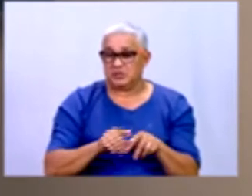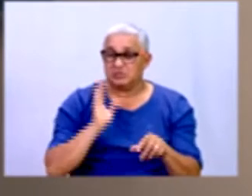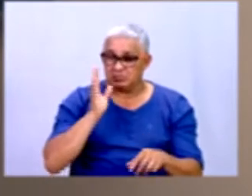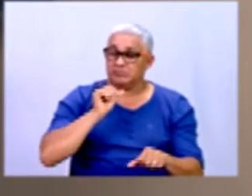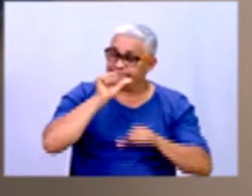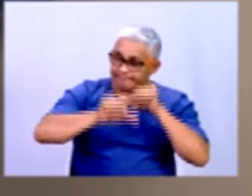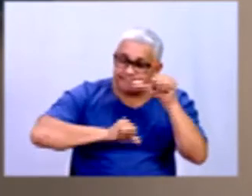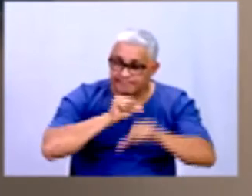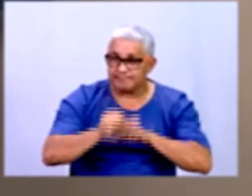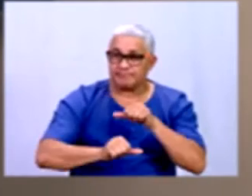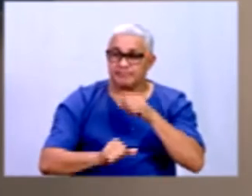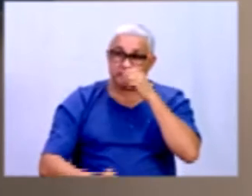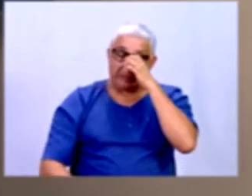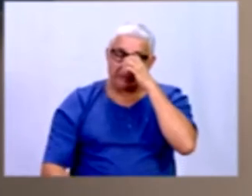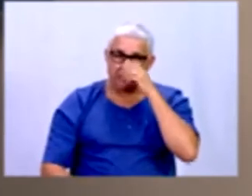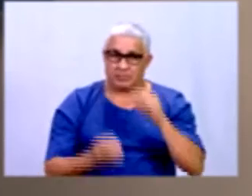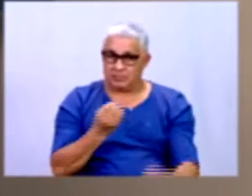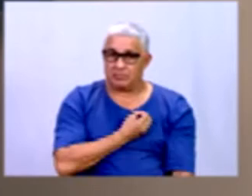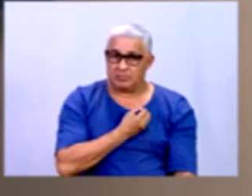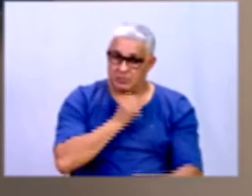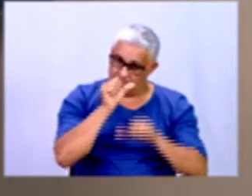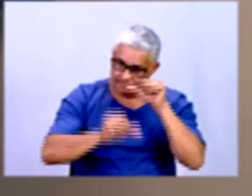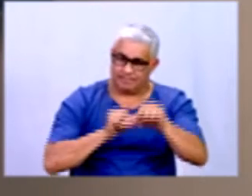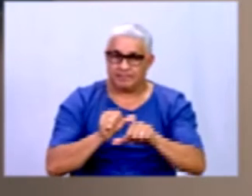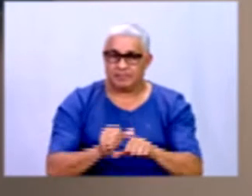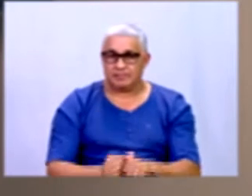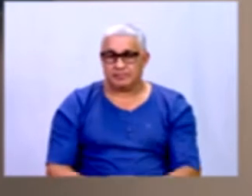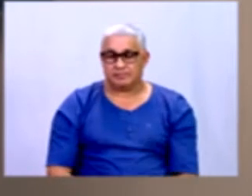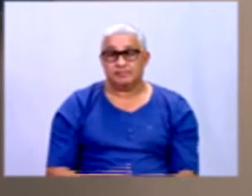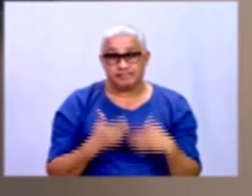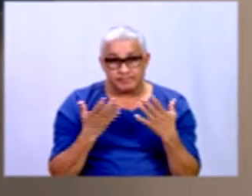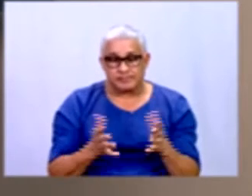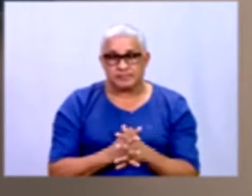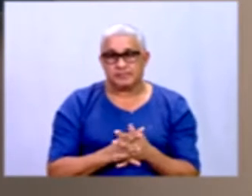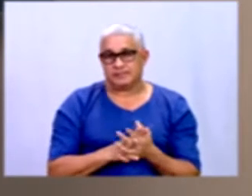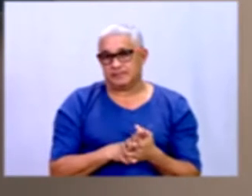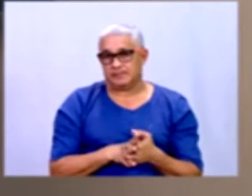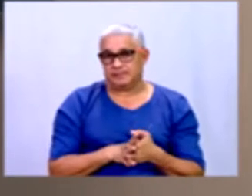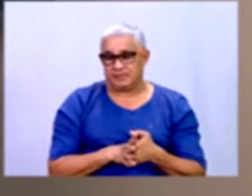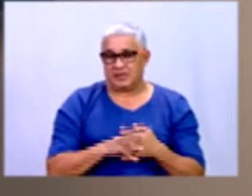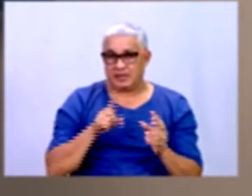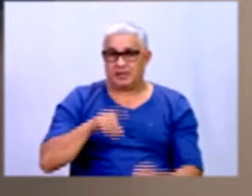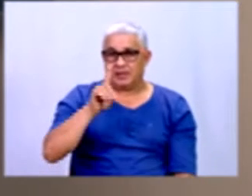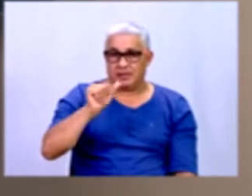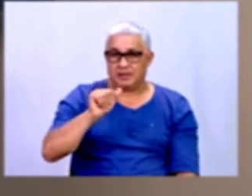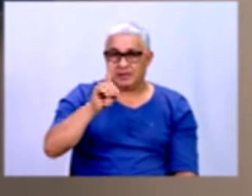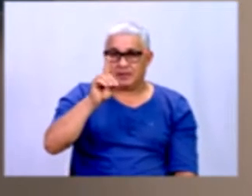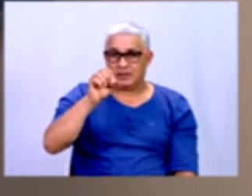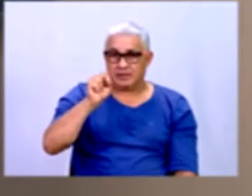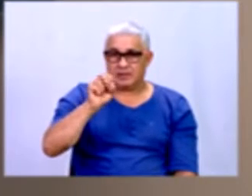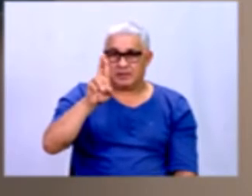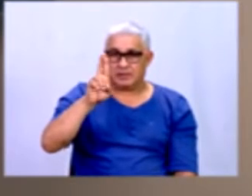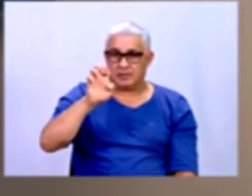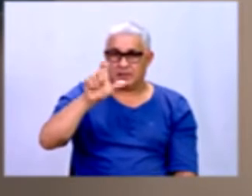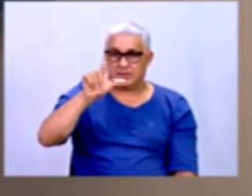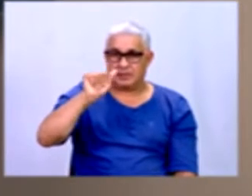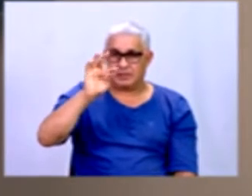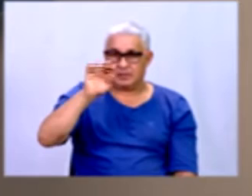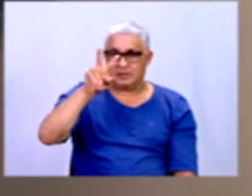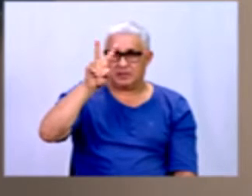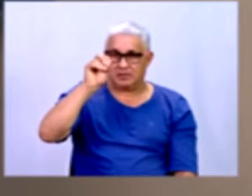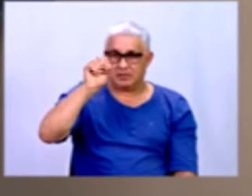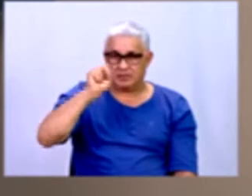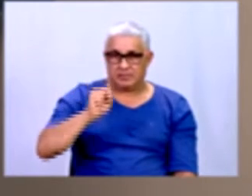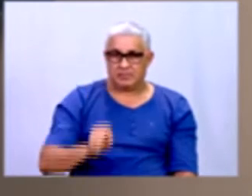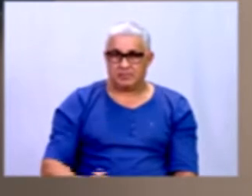sofreu uma alteração, esse número sofreu uma alteração. Então, eles são dados relativos, porque ele não é o todo. O percentual